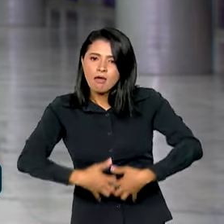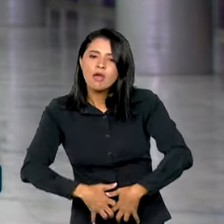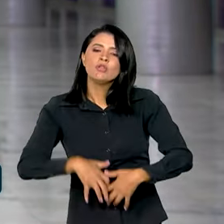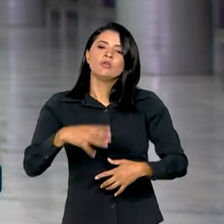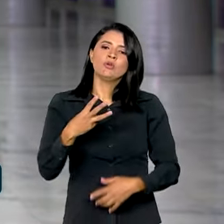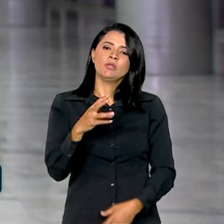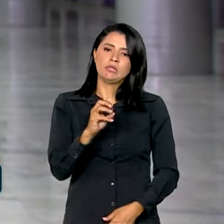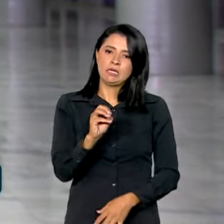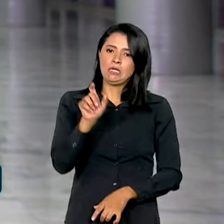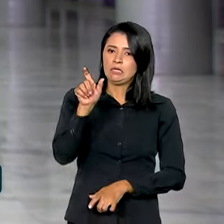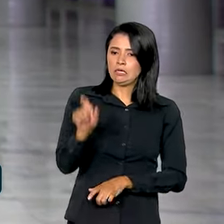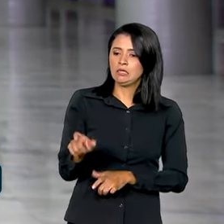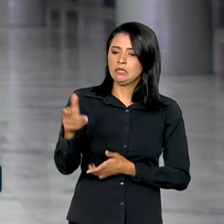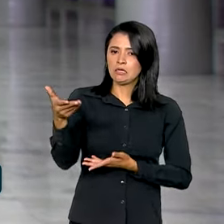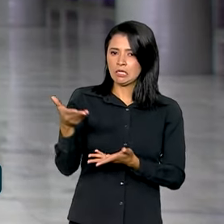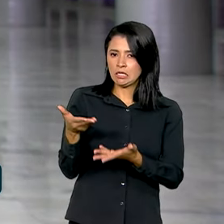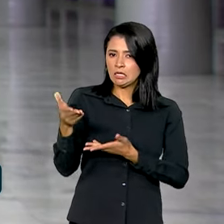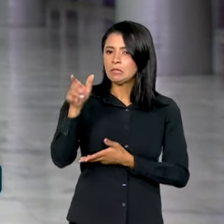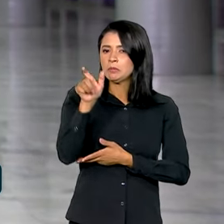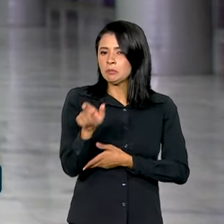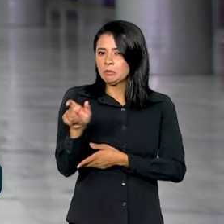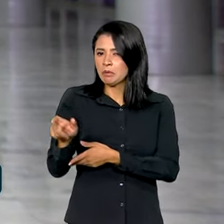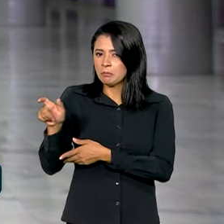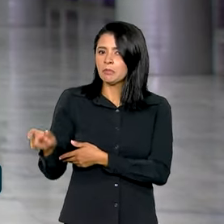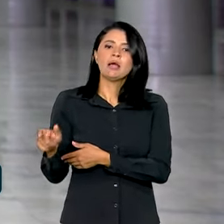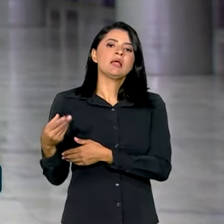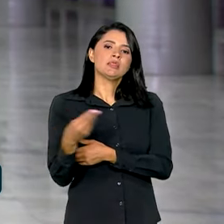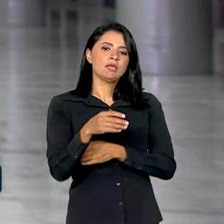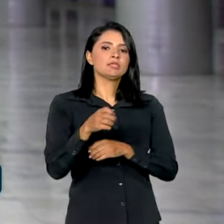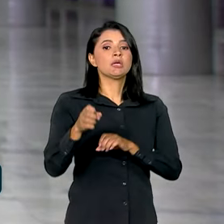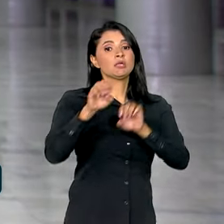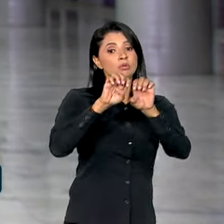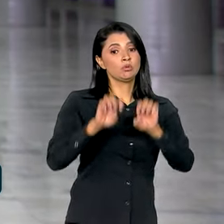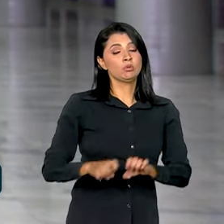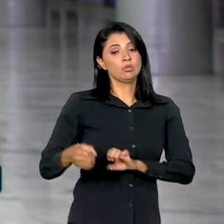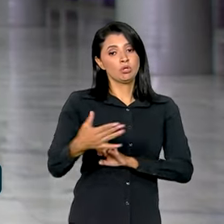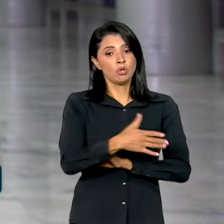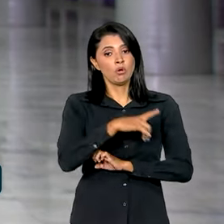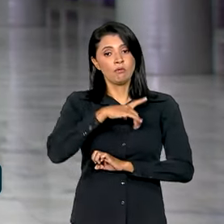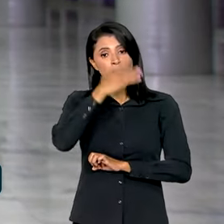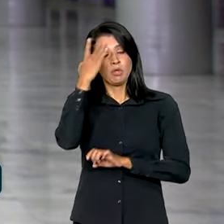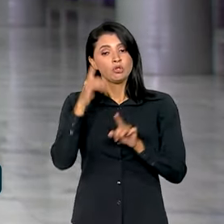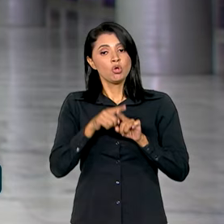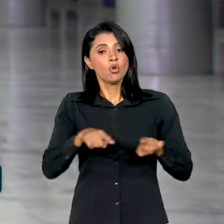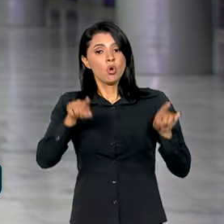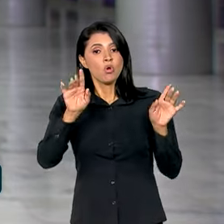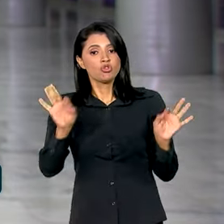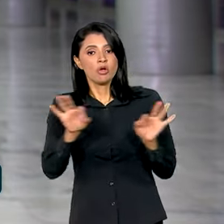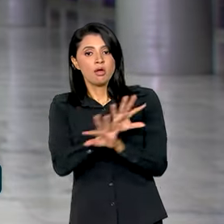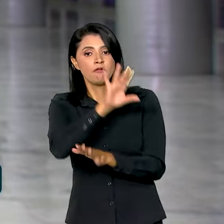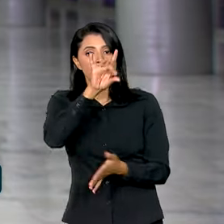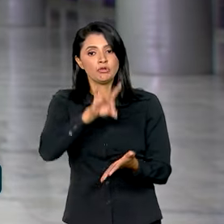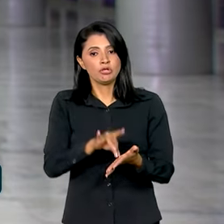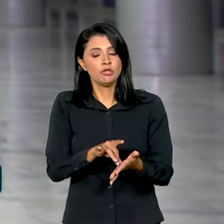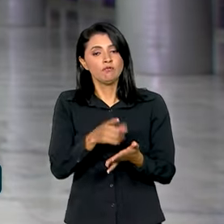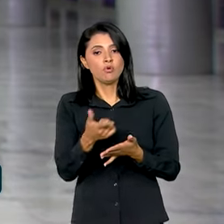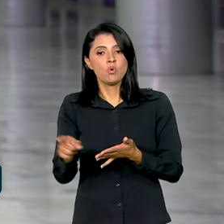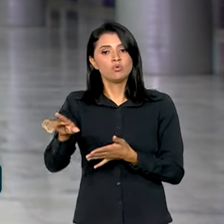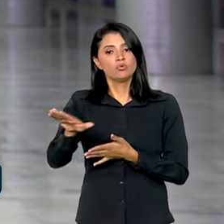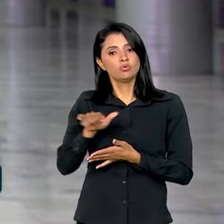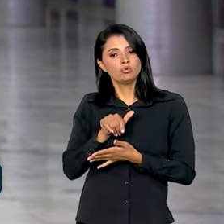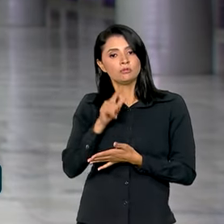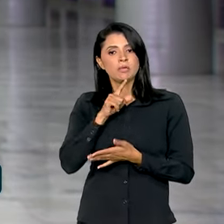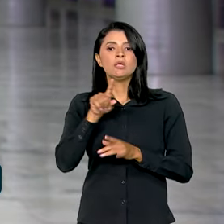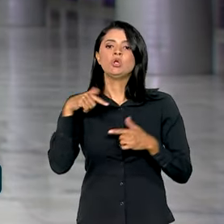30 servidores no organograma da nova estrutura, entre comissionados e servidores efetivos. Todos estes